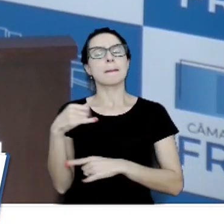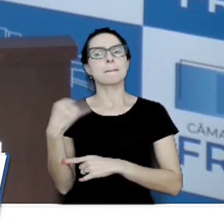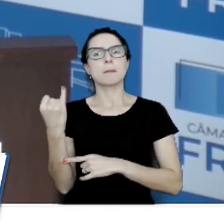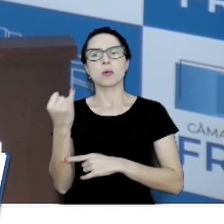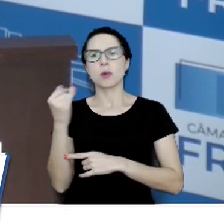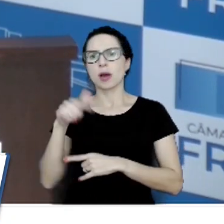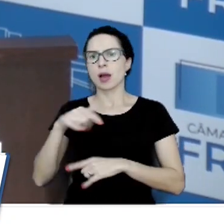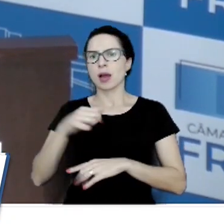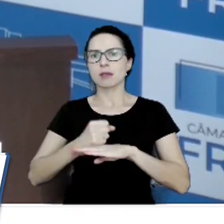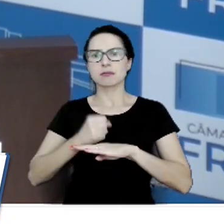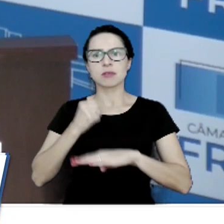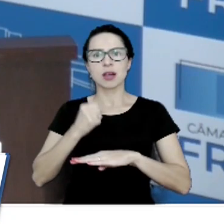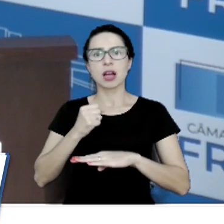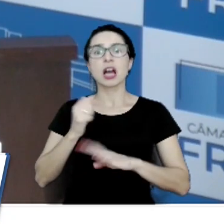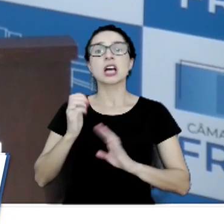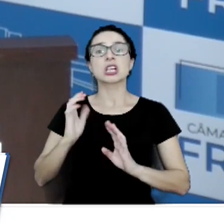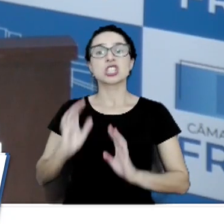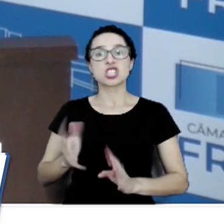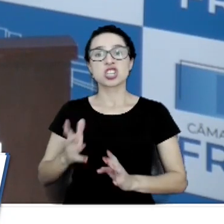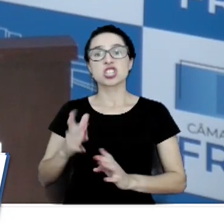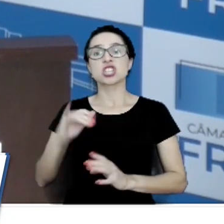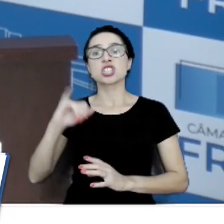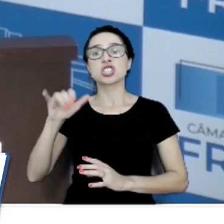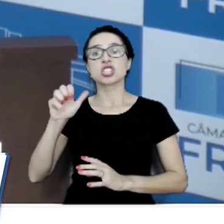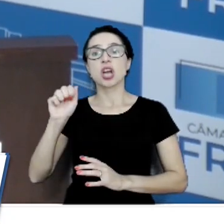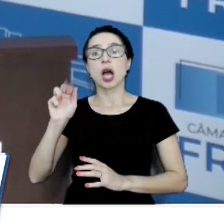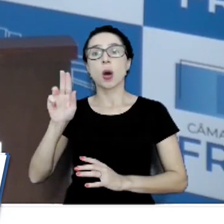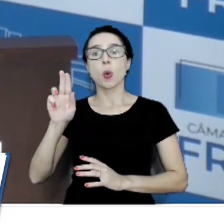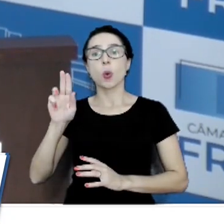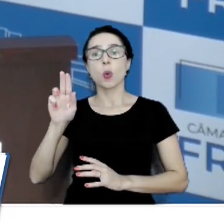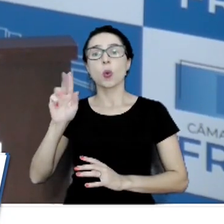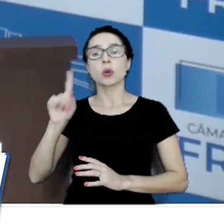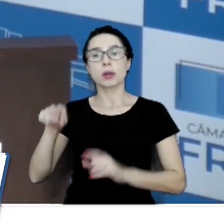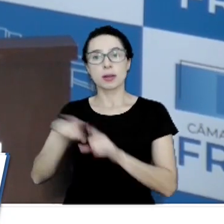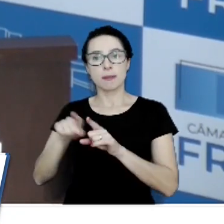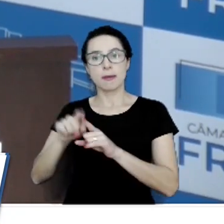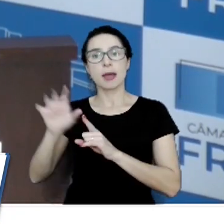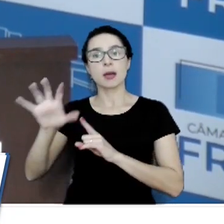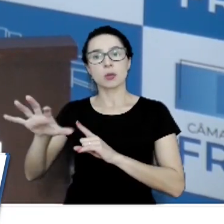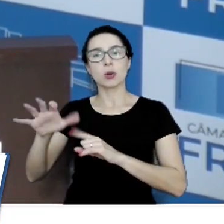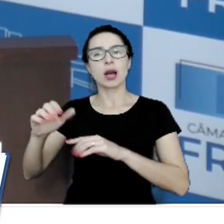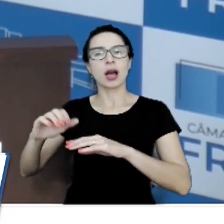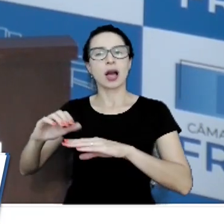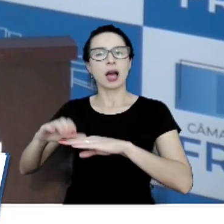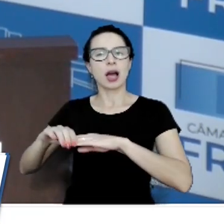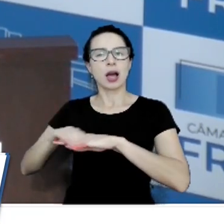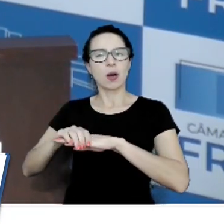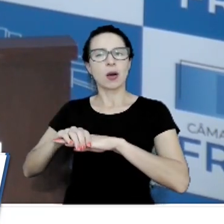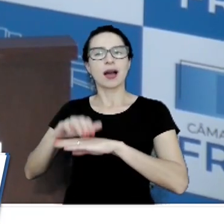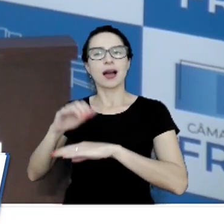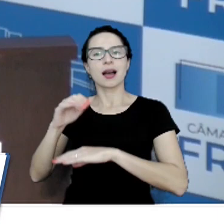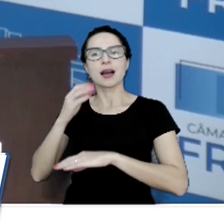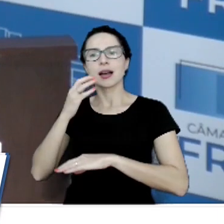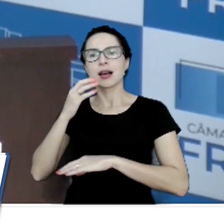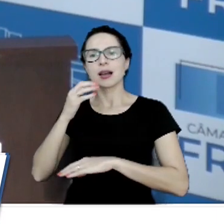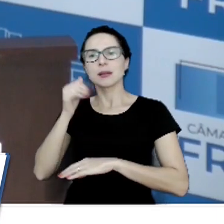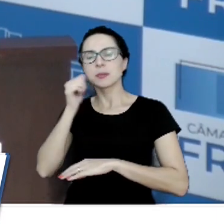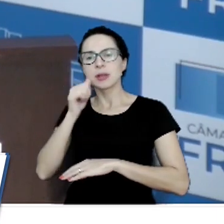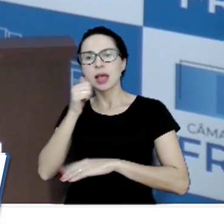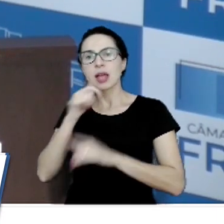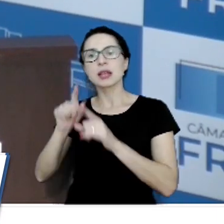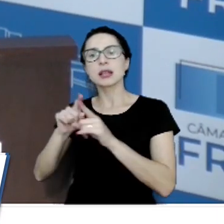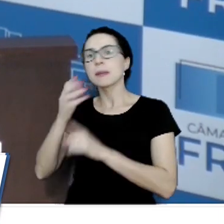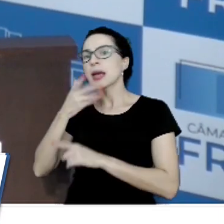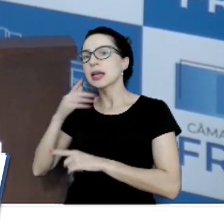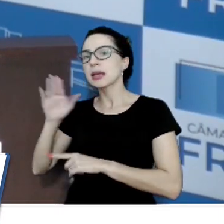cidade. Já o que é um polo calçadista feminino e biriguim infantil, eles estão perdendo a sua